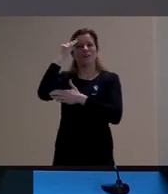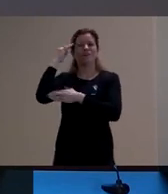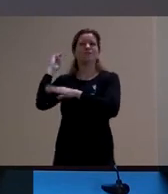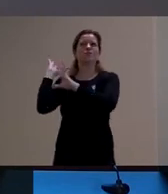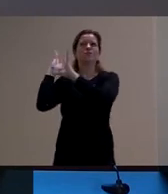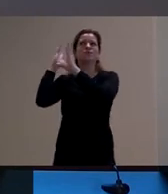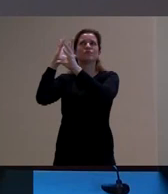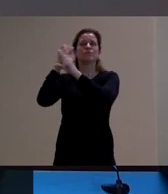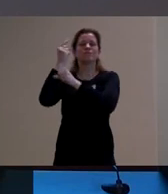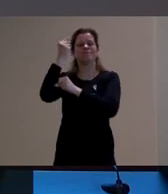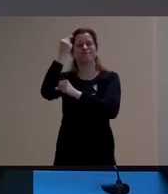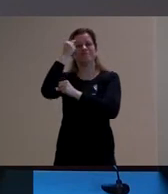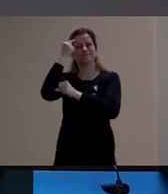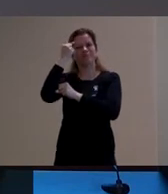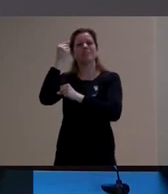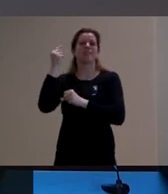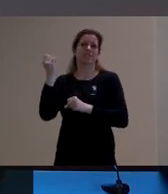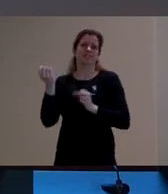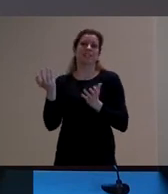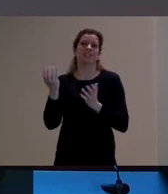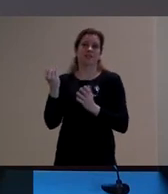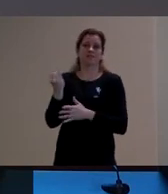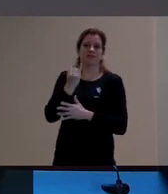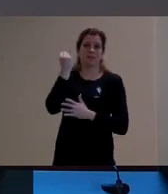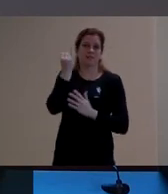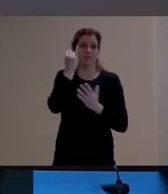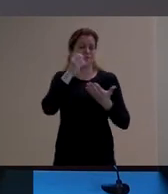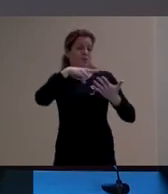criticamente também com o contexto